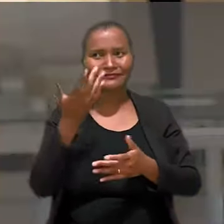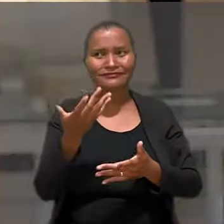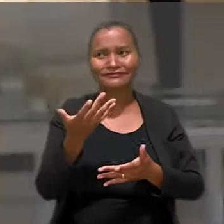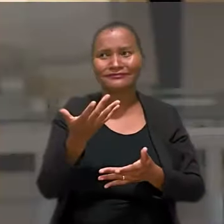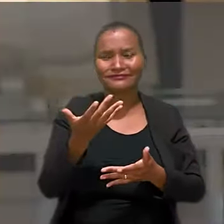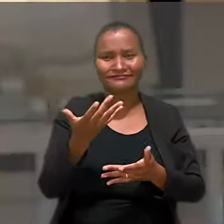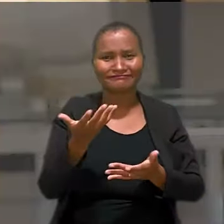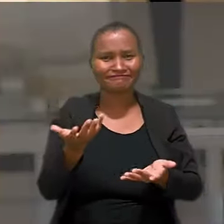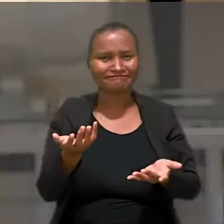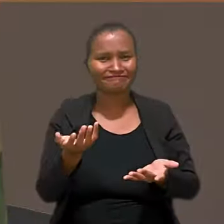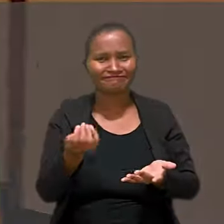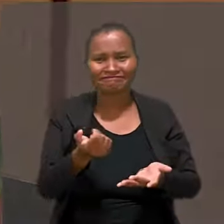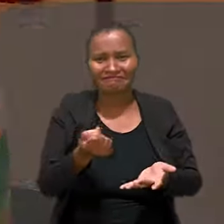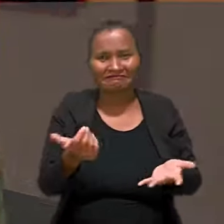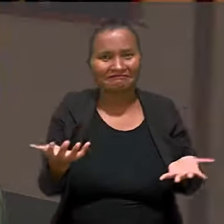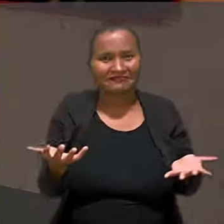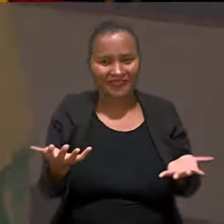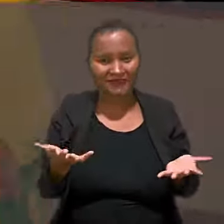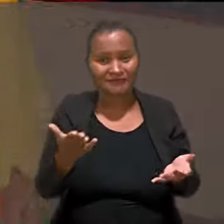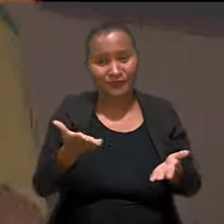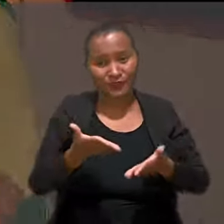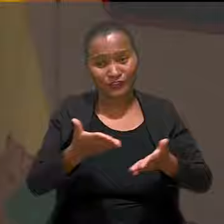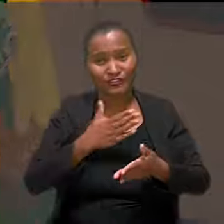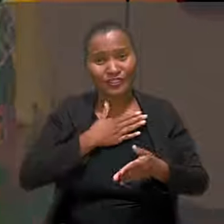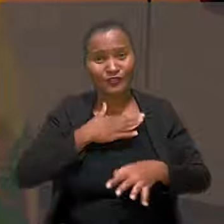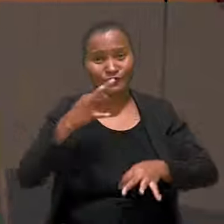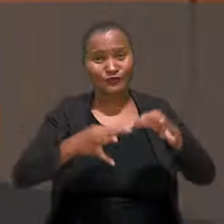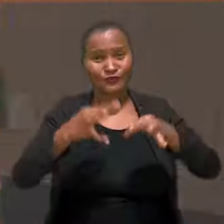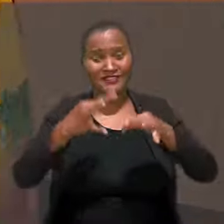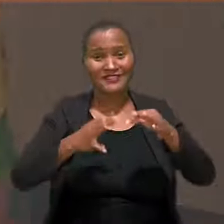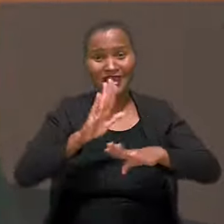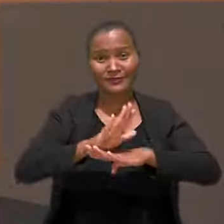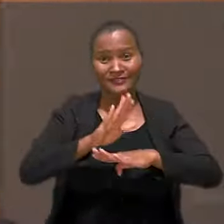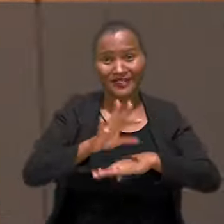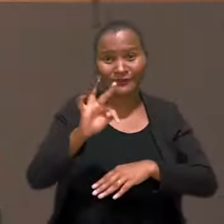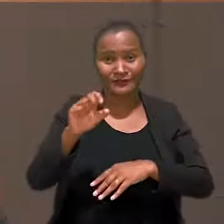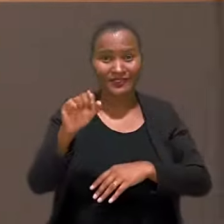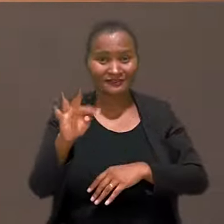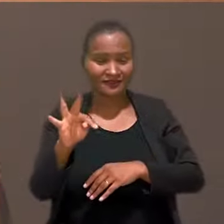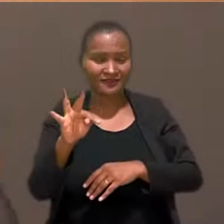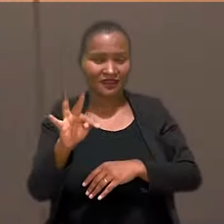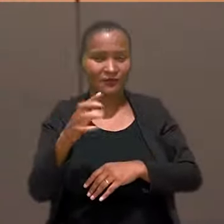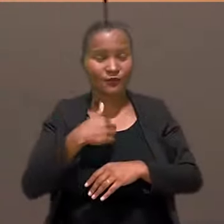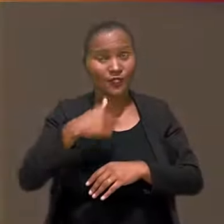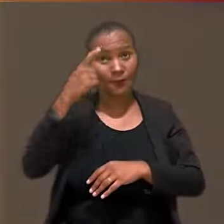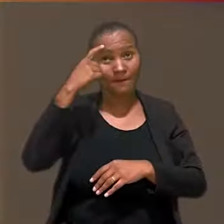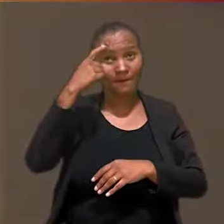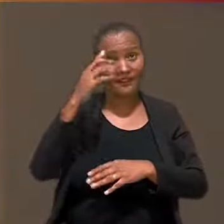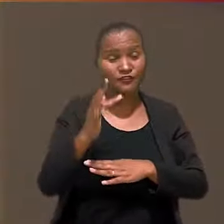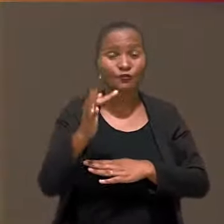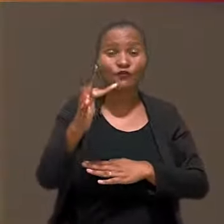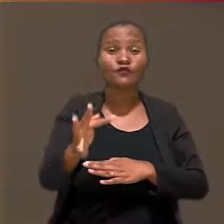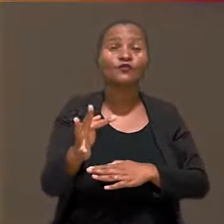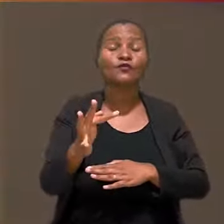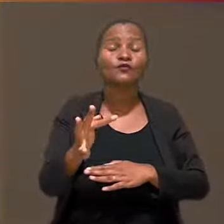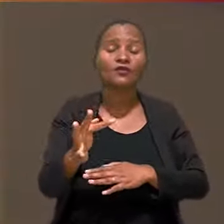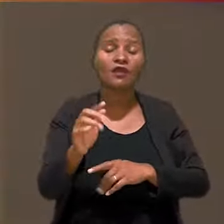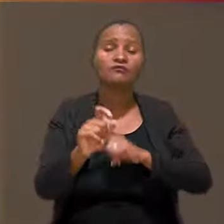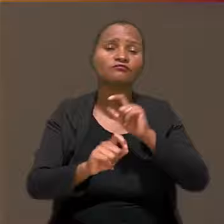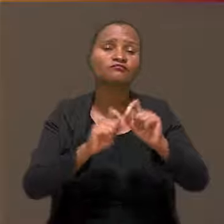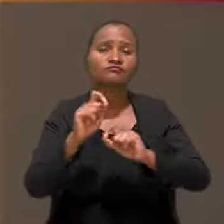assinte, né? Eu estou juiz auxiliar aqui no TST e o que eu penso para o meu futuro